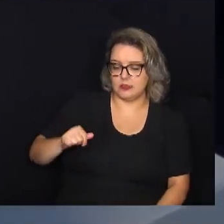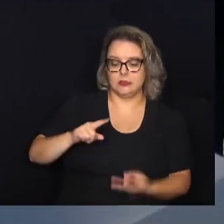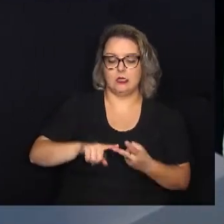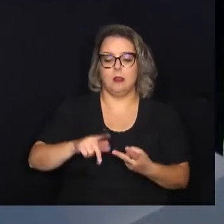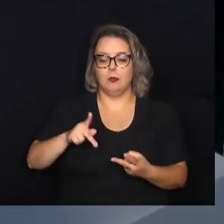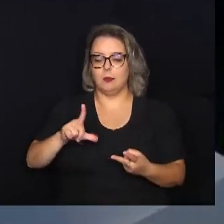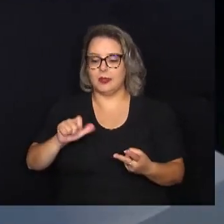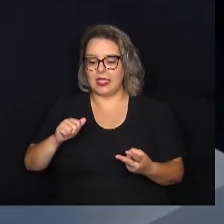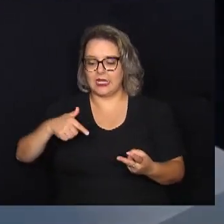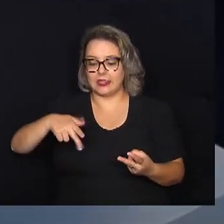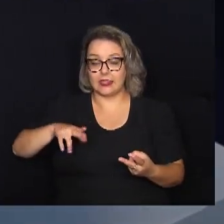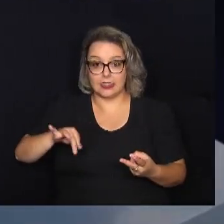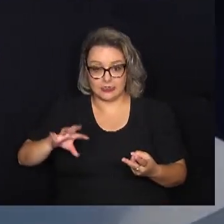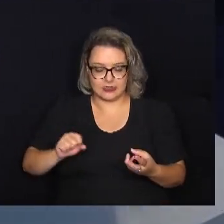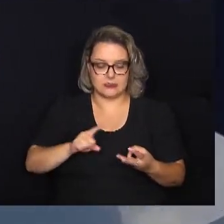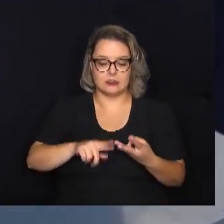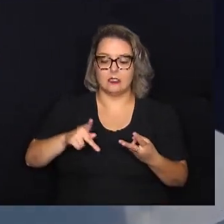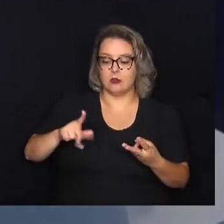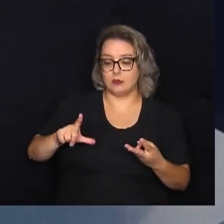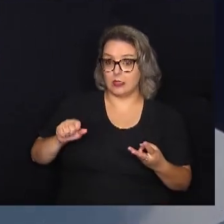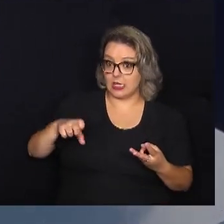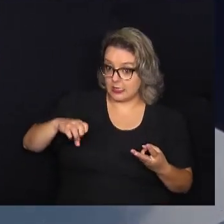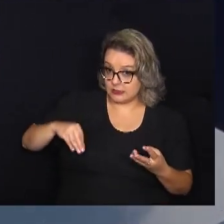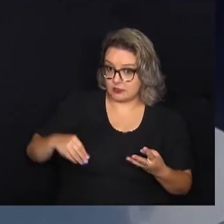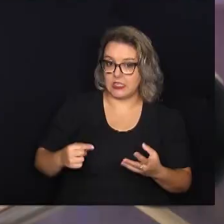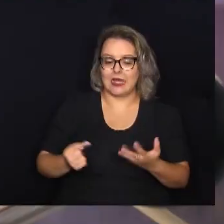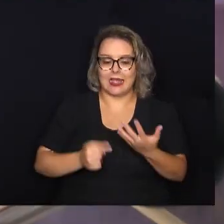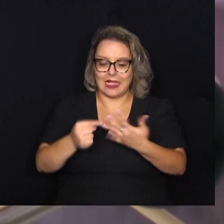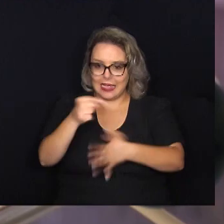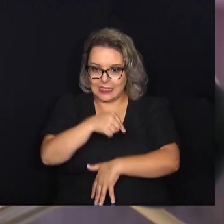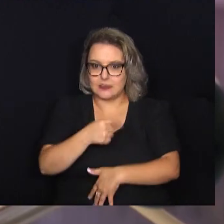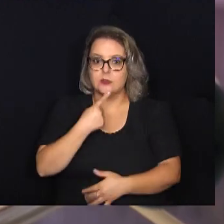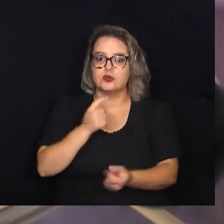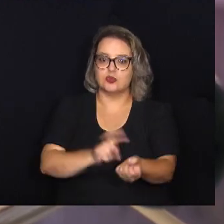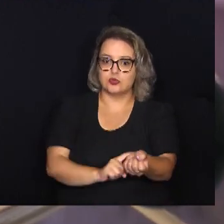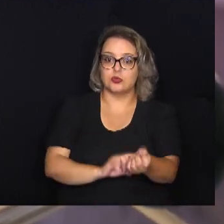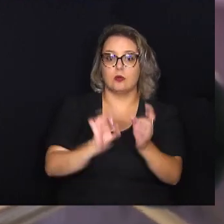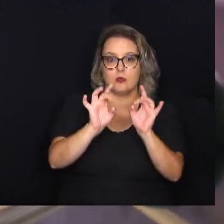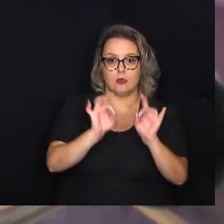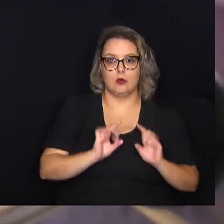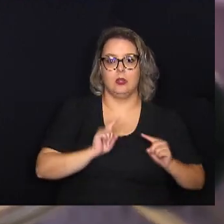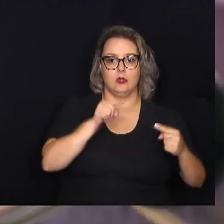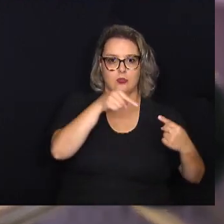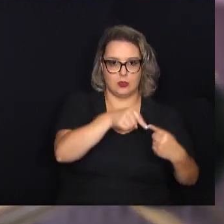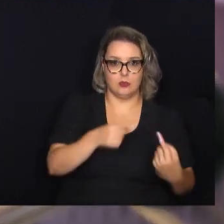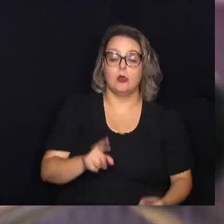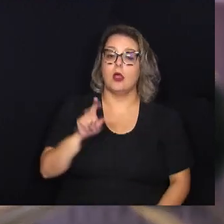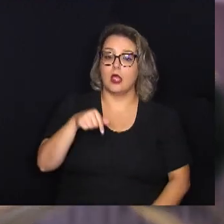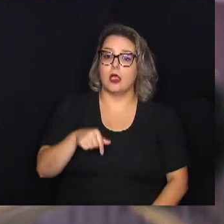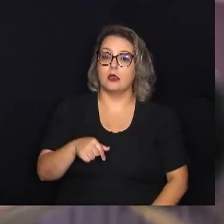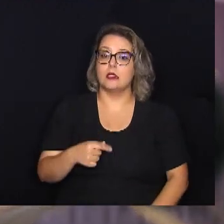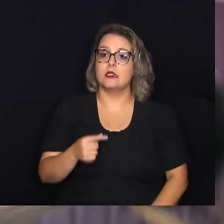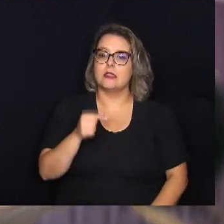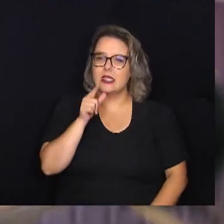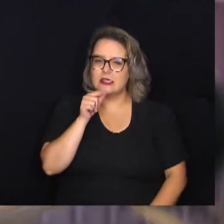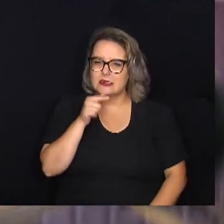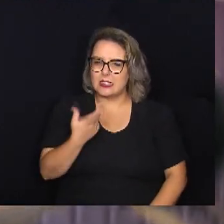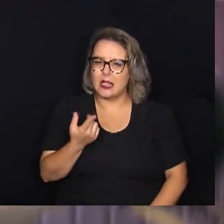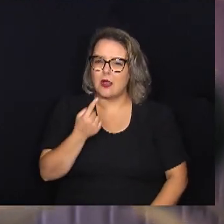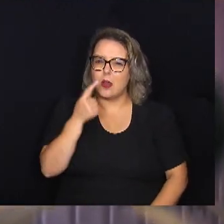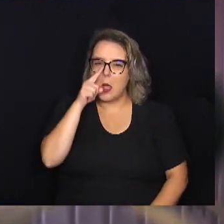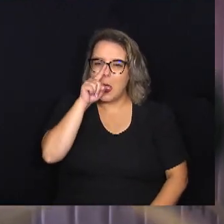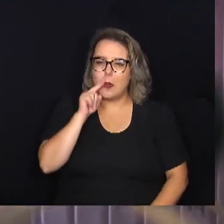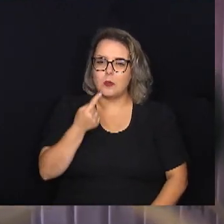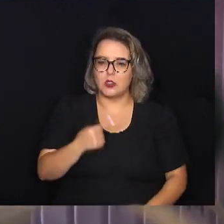plasma. Cada componente do sangue tem um fim específico. É a partir desse líquido amarelado extraído do sangue